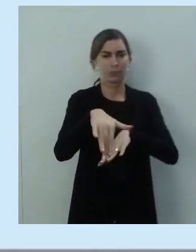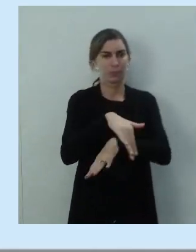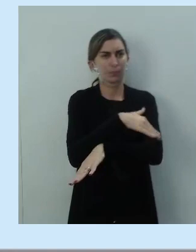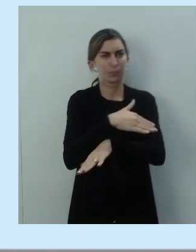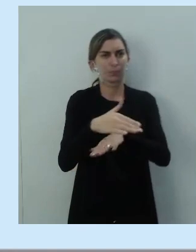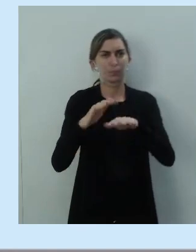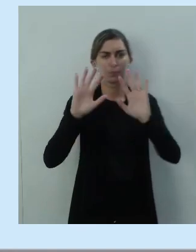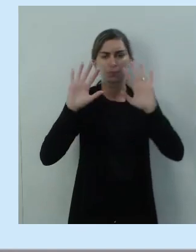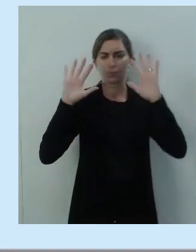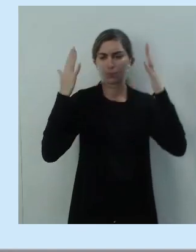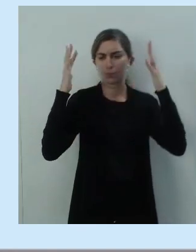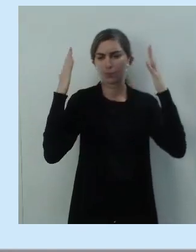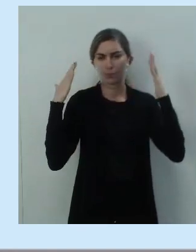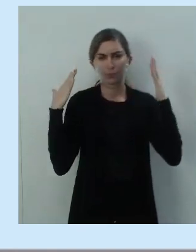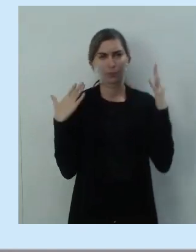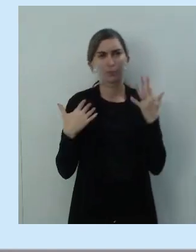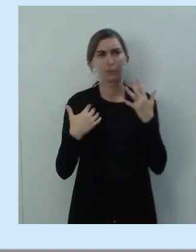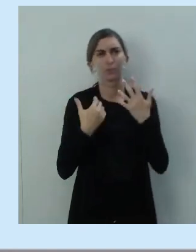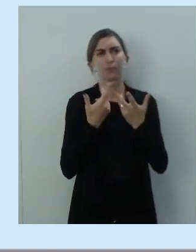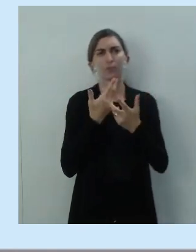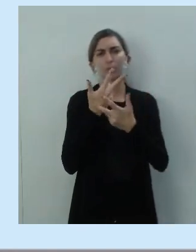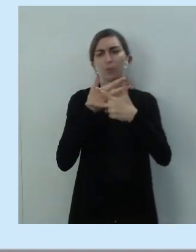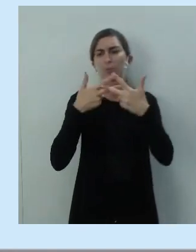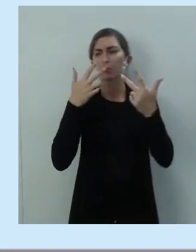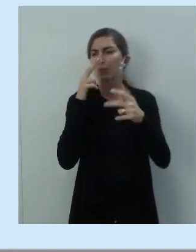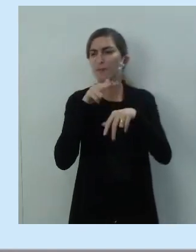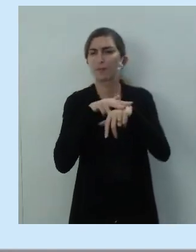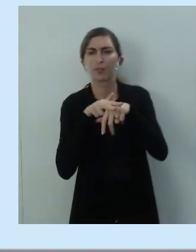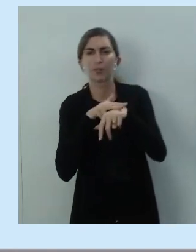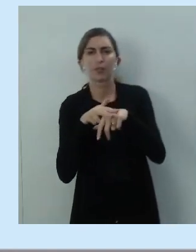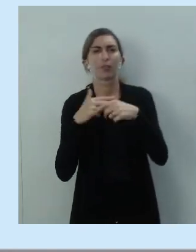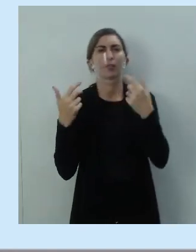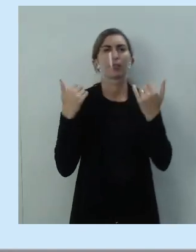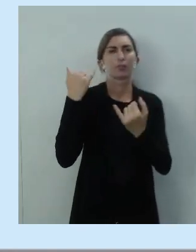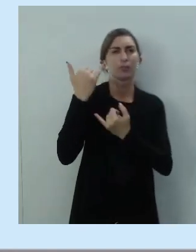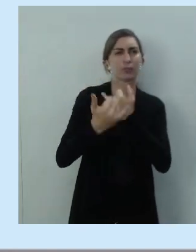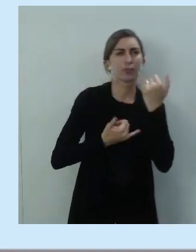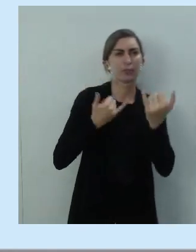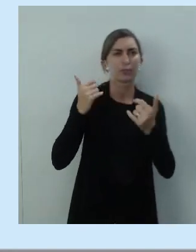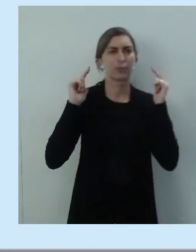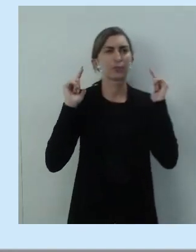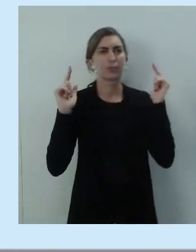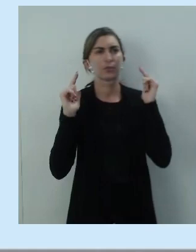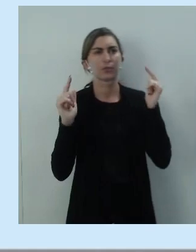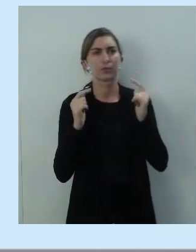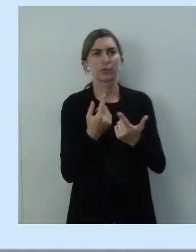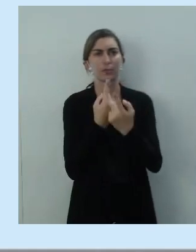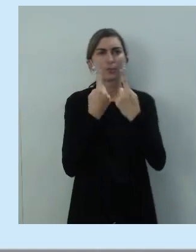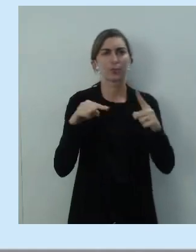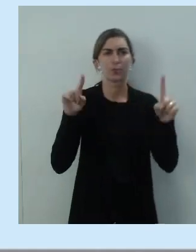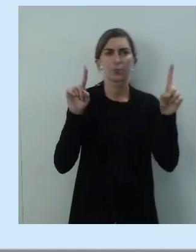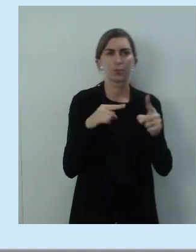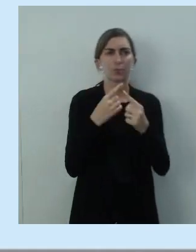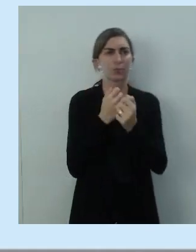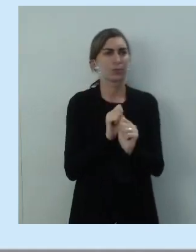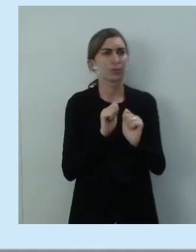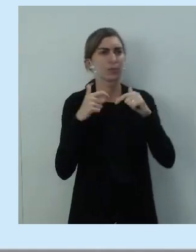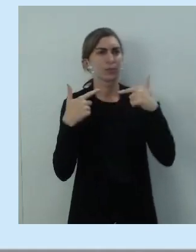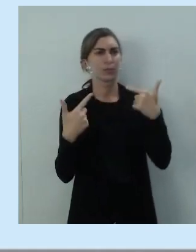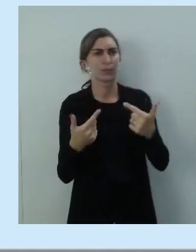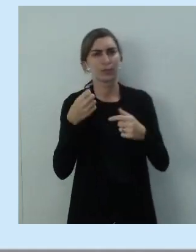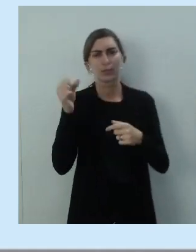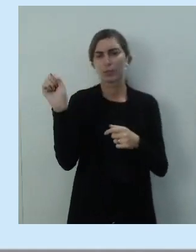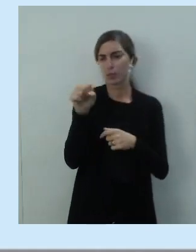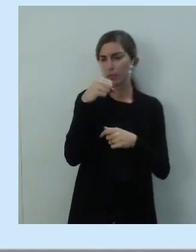muita comida verde, muitos jogos, diversão, música típica e, claro, cerveja